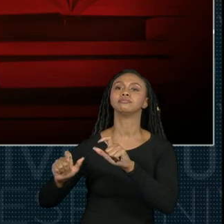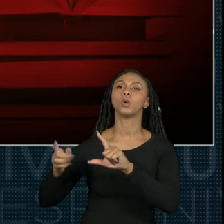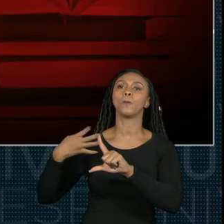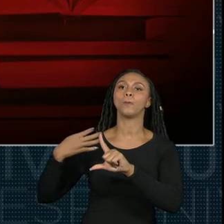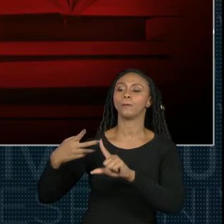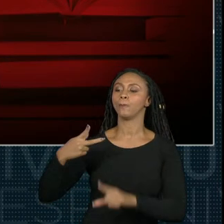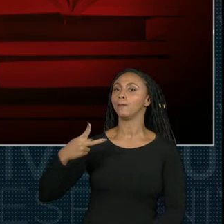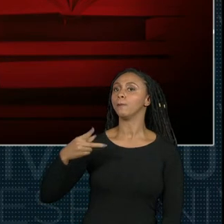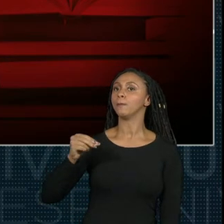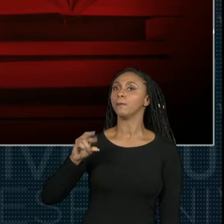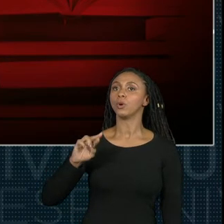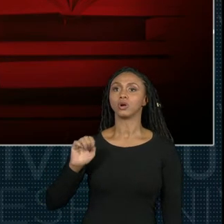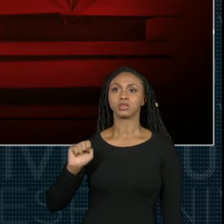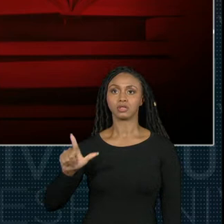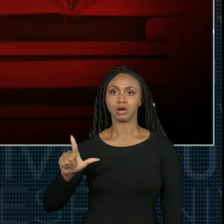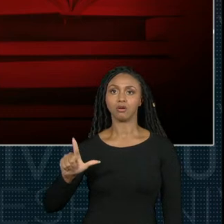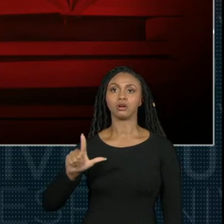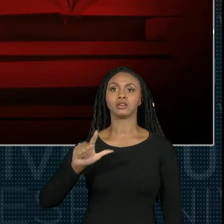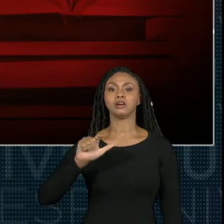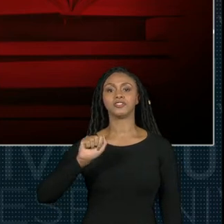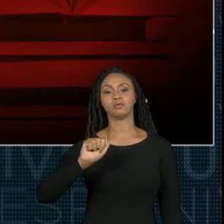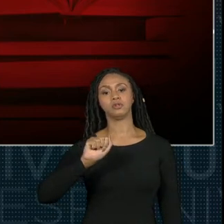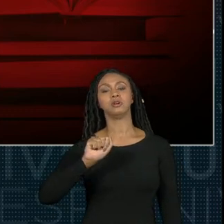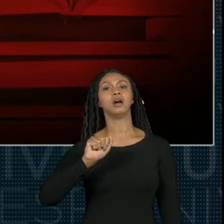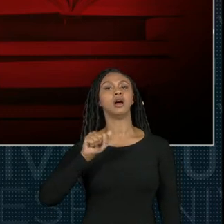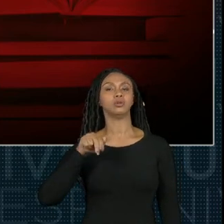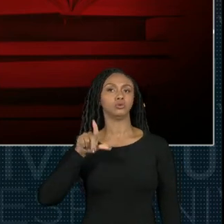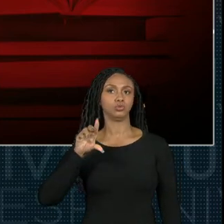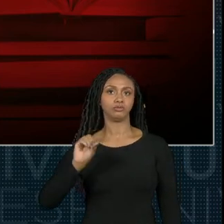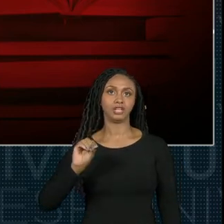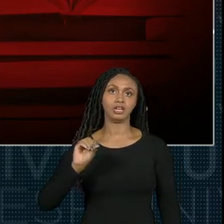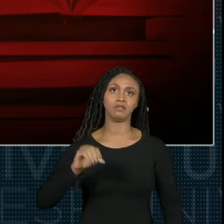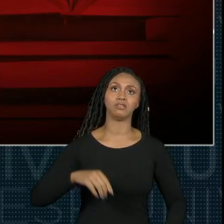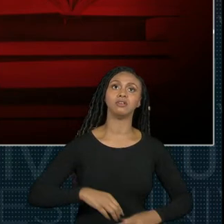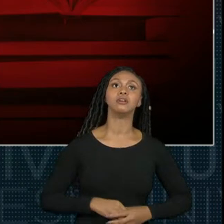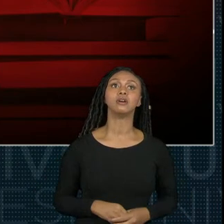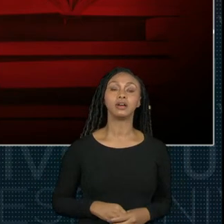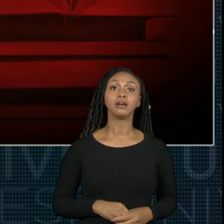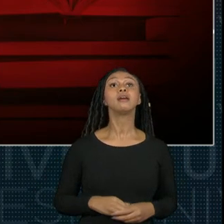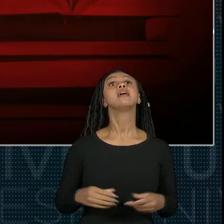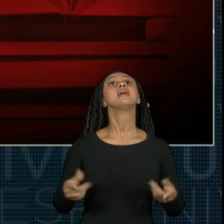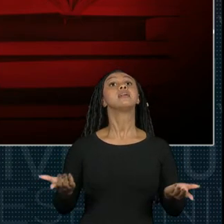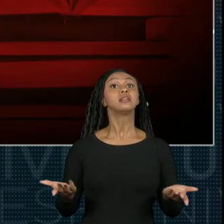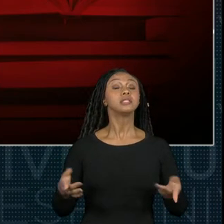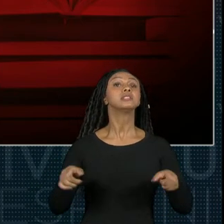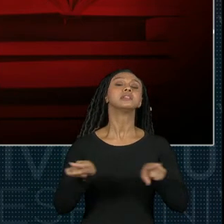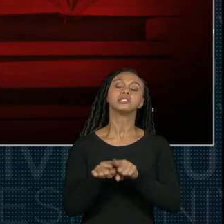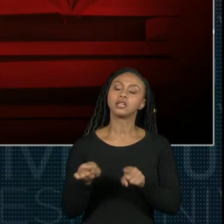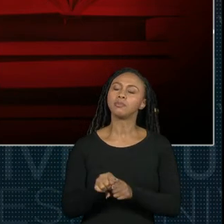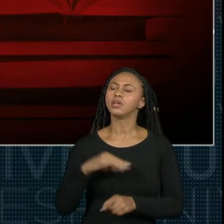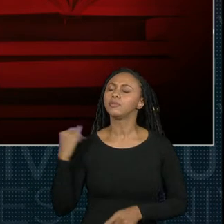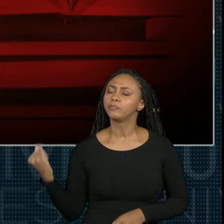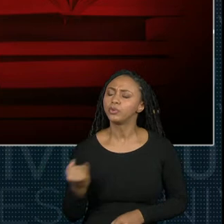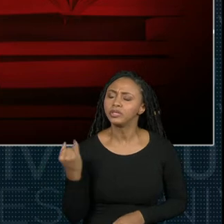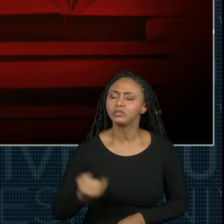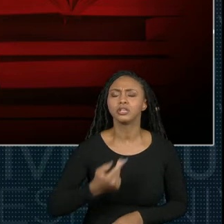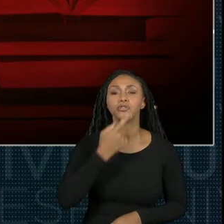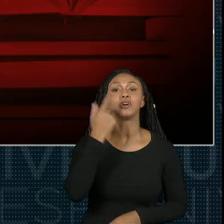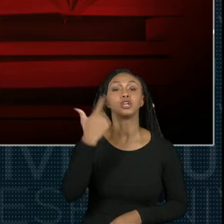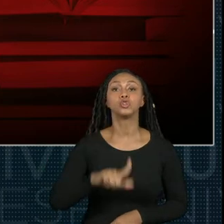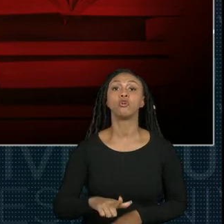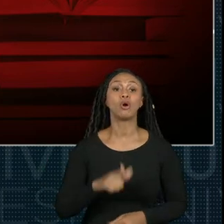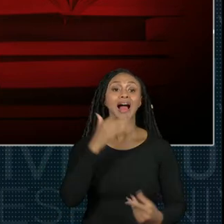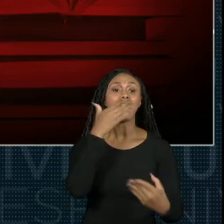E, assim como eu disse para a certificação extracurricular, vou frisar, é no máximo um